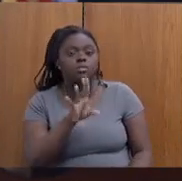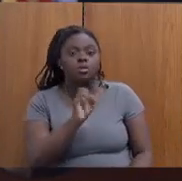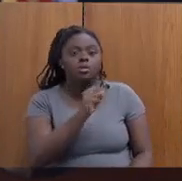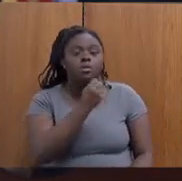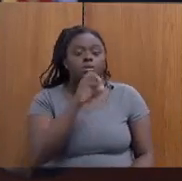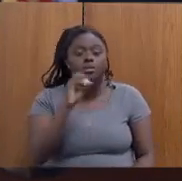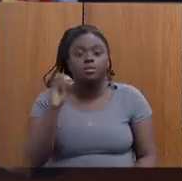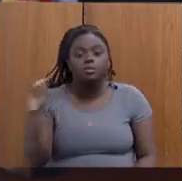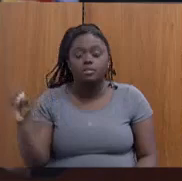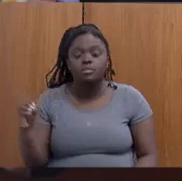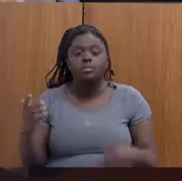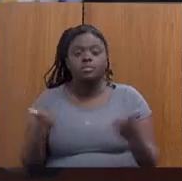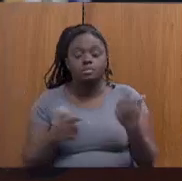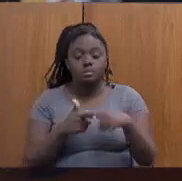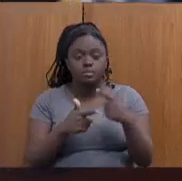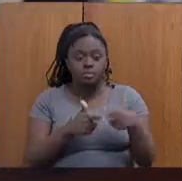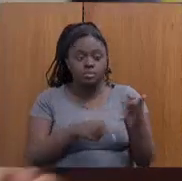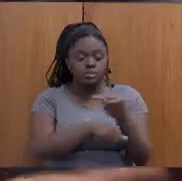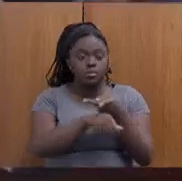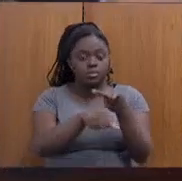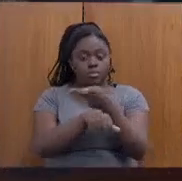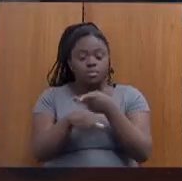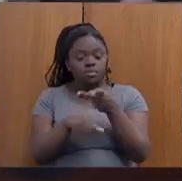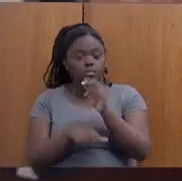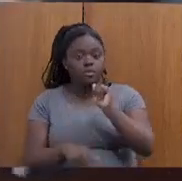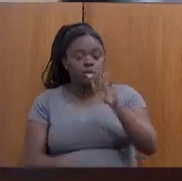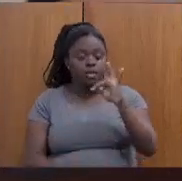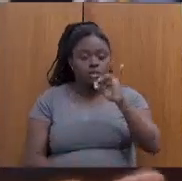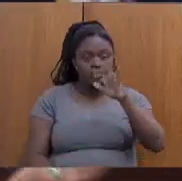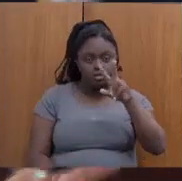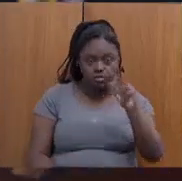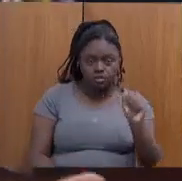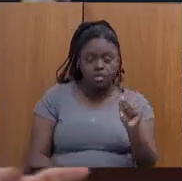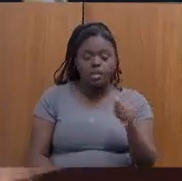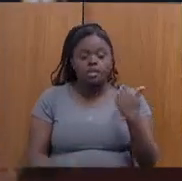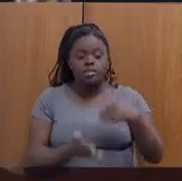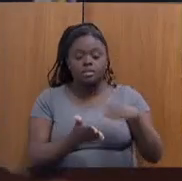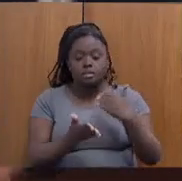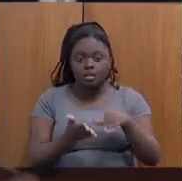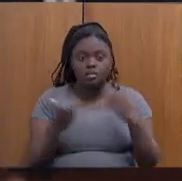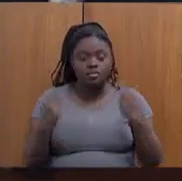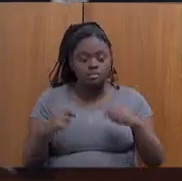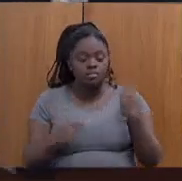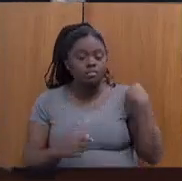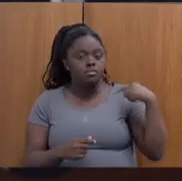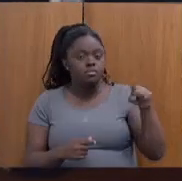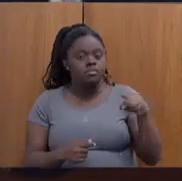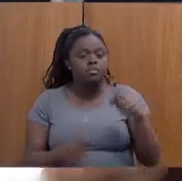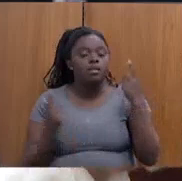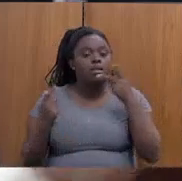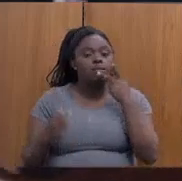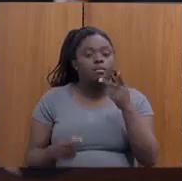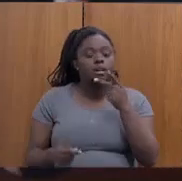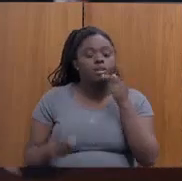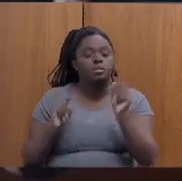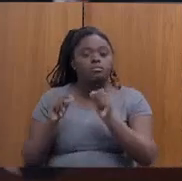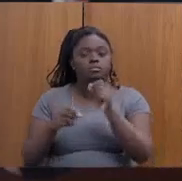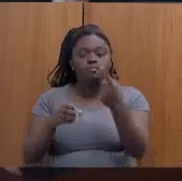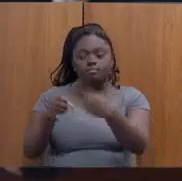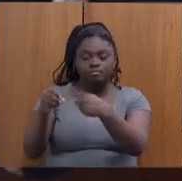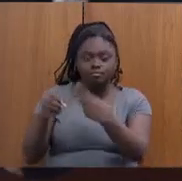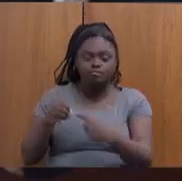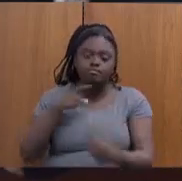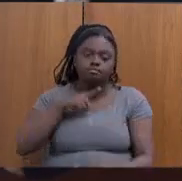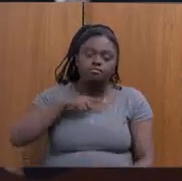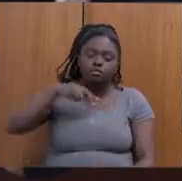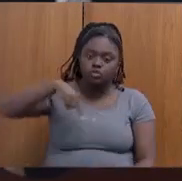problema da busca ativa e que não é a secretaria. A secretaria tem que... Eu falo, na relação com os municípios, eu vi que você esteve no Norte de Minas, na